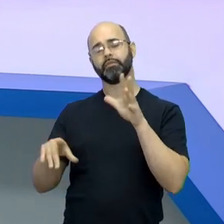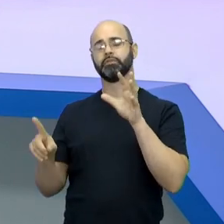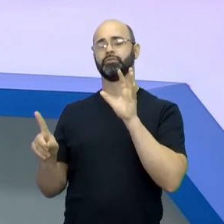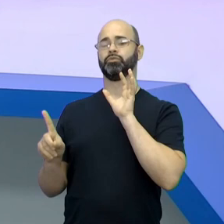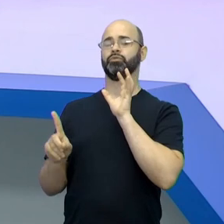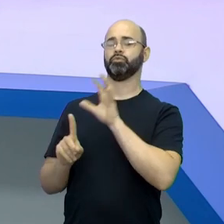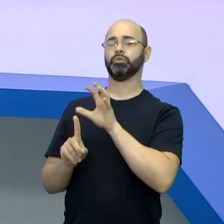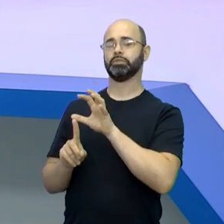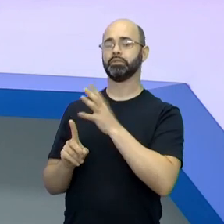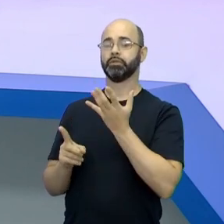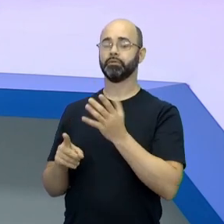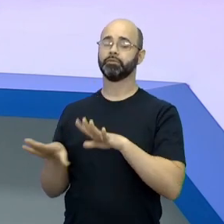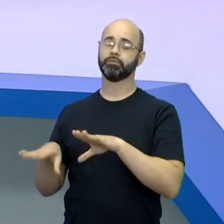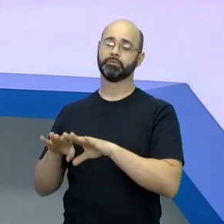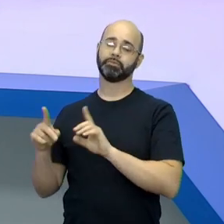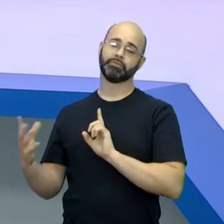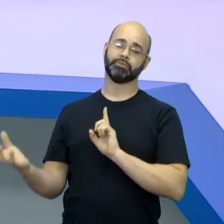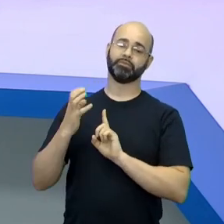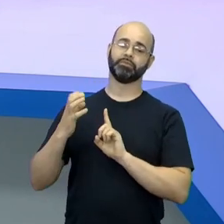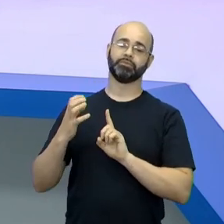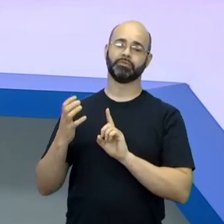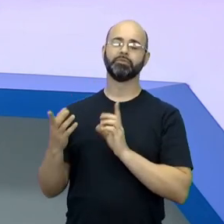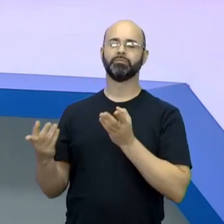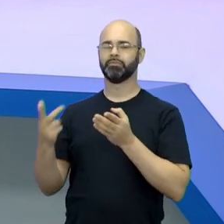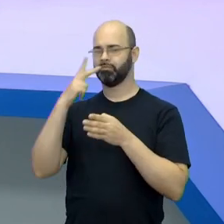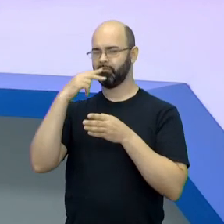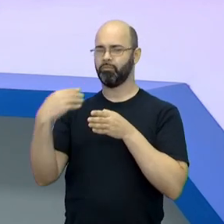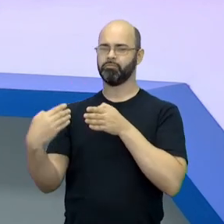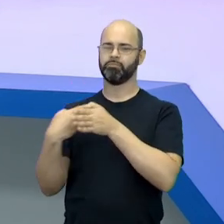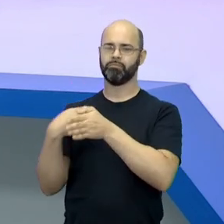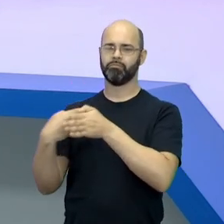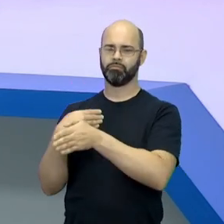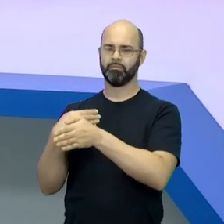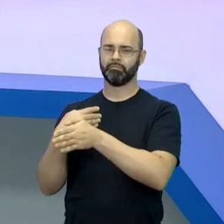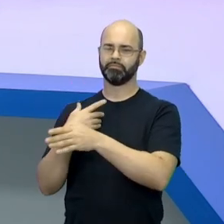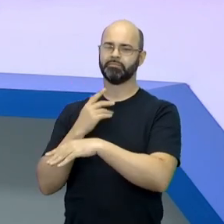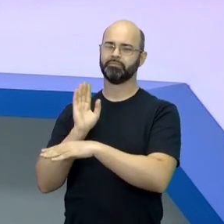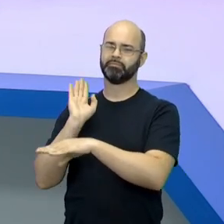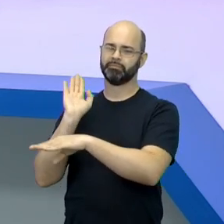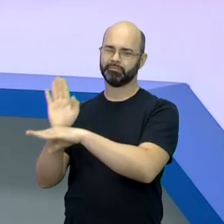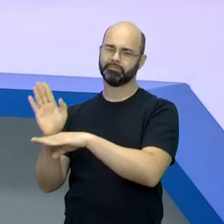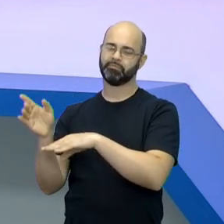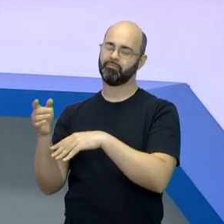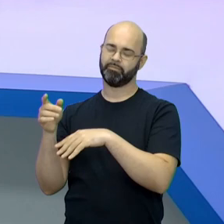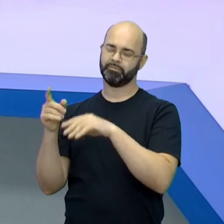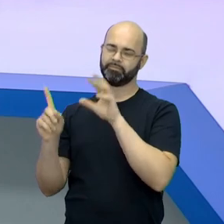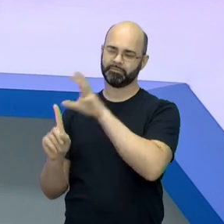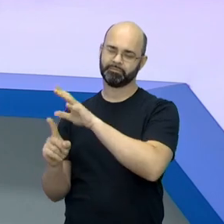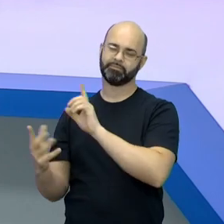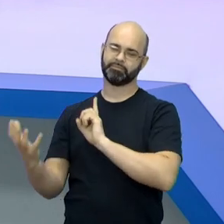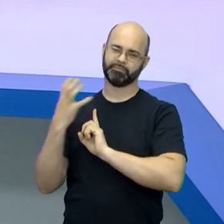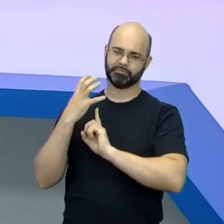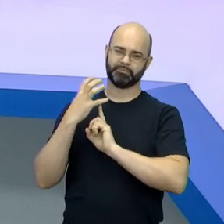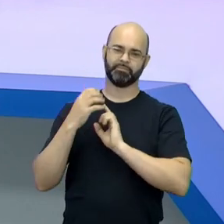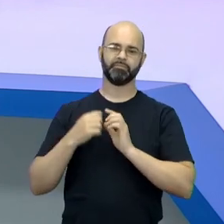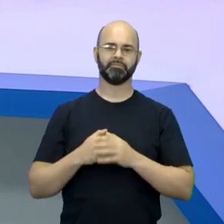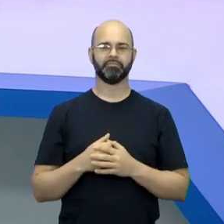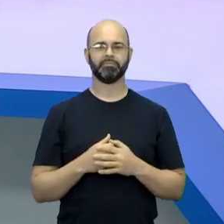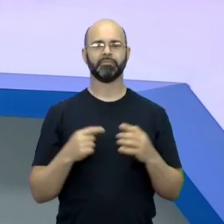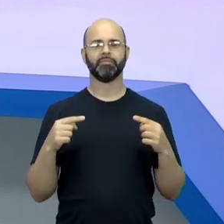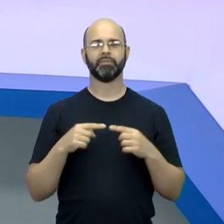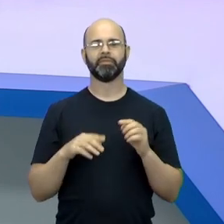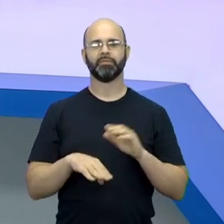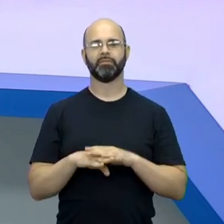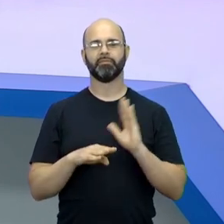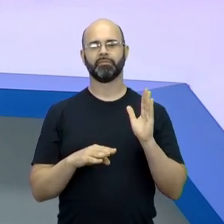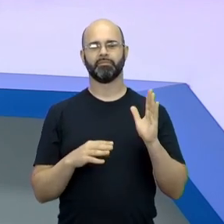mas que também é influenciado. Então é um caminho de duas mãos. Digamos que tudo tem a ver mais com a questão da